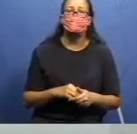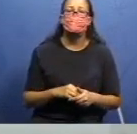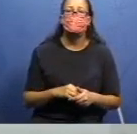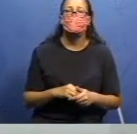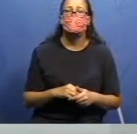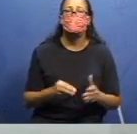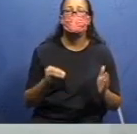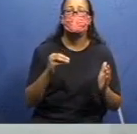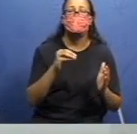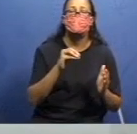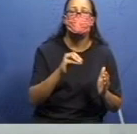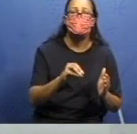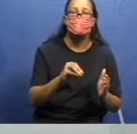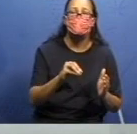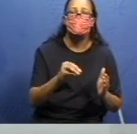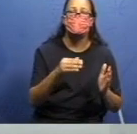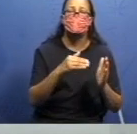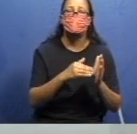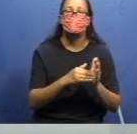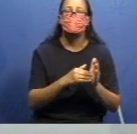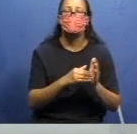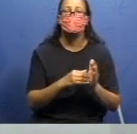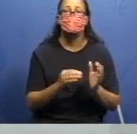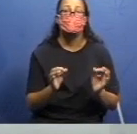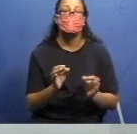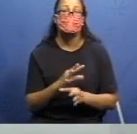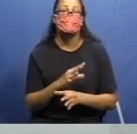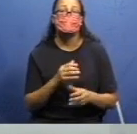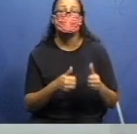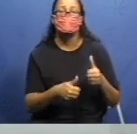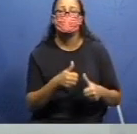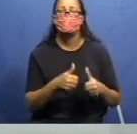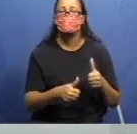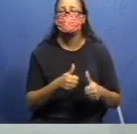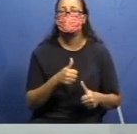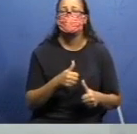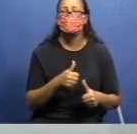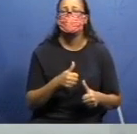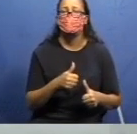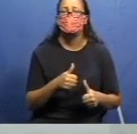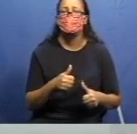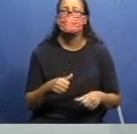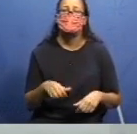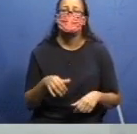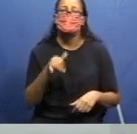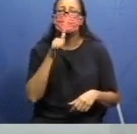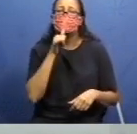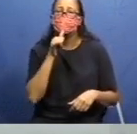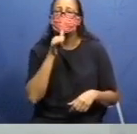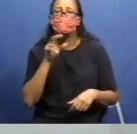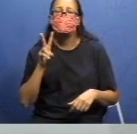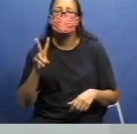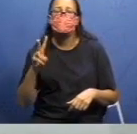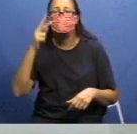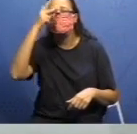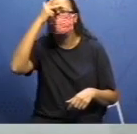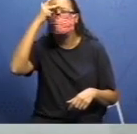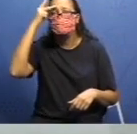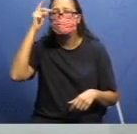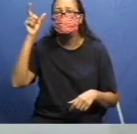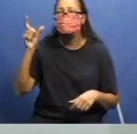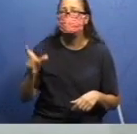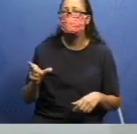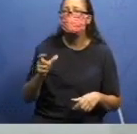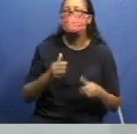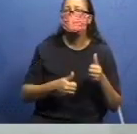coloco aqui na última. Completei o meu jogo. Se eu estiver jogando com duas pessoas, nós vamos fazer como se fosse um joguinho da velha.